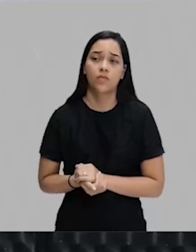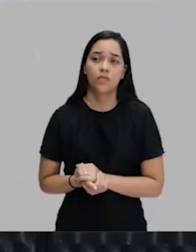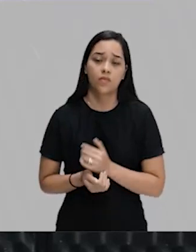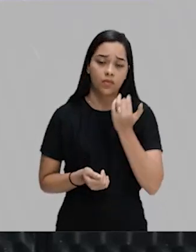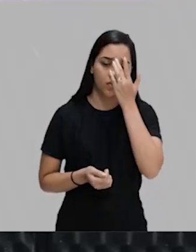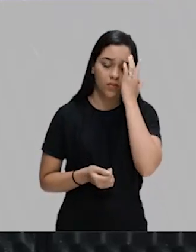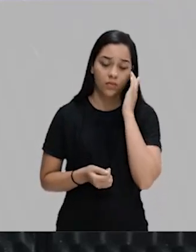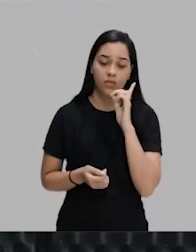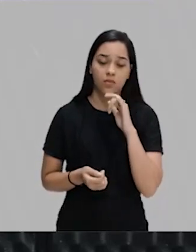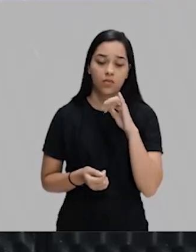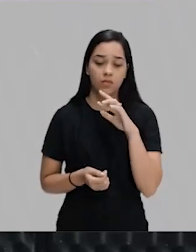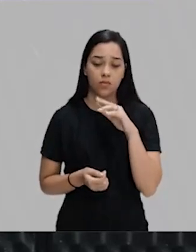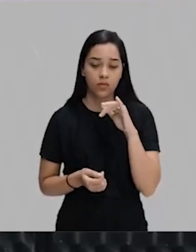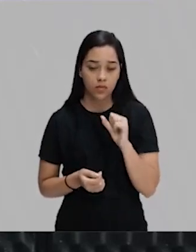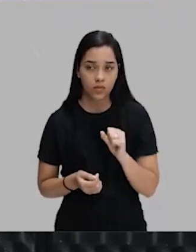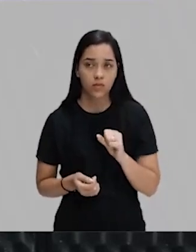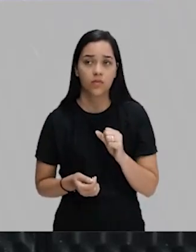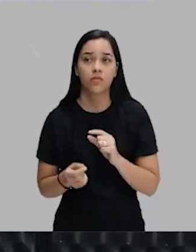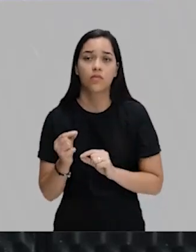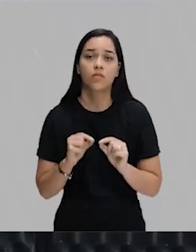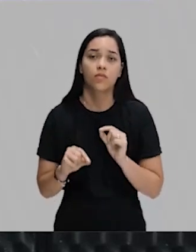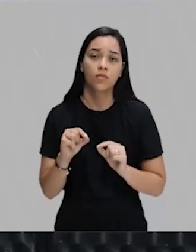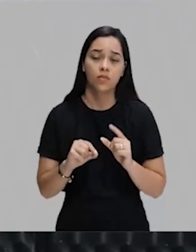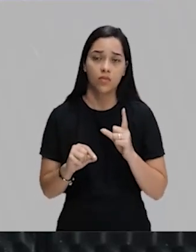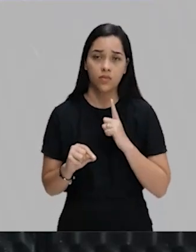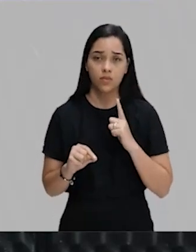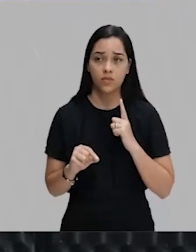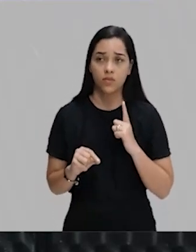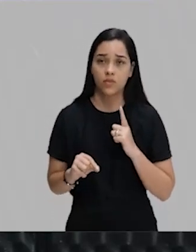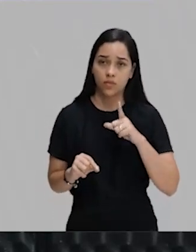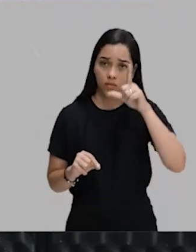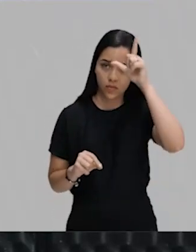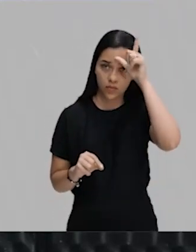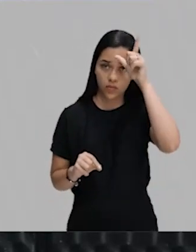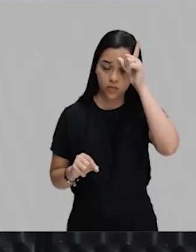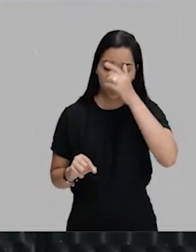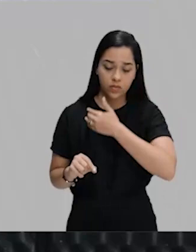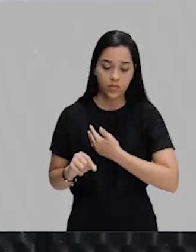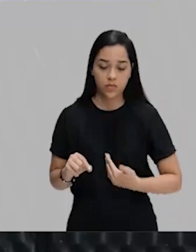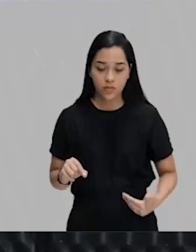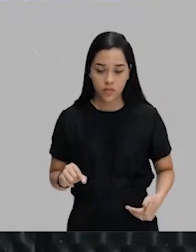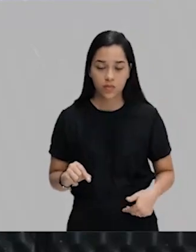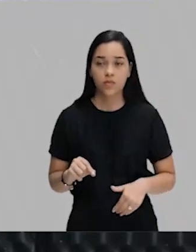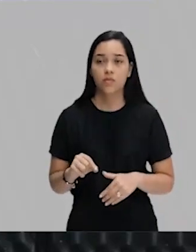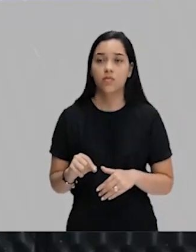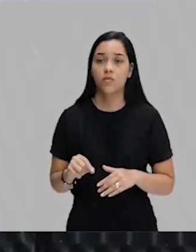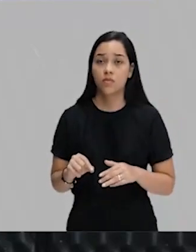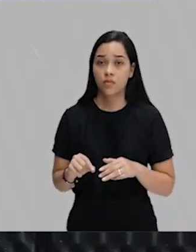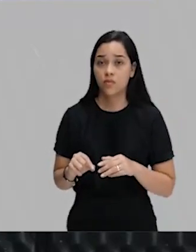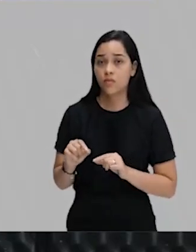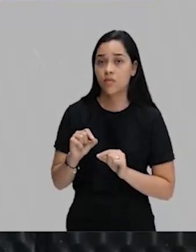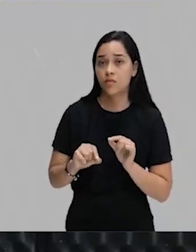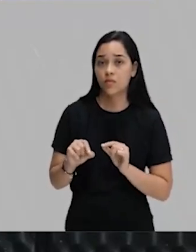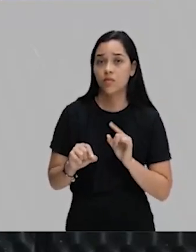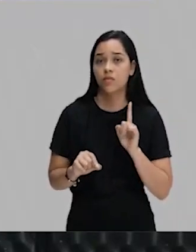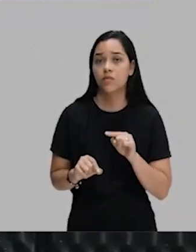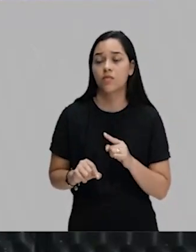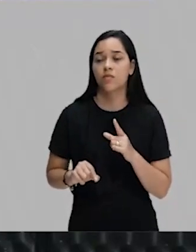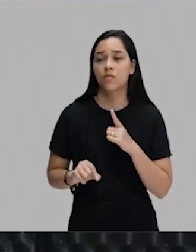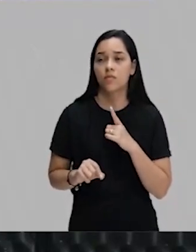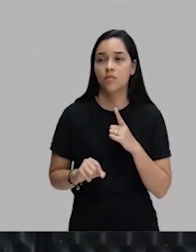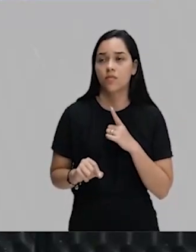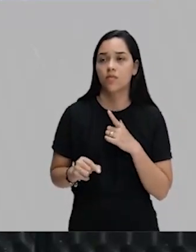liberais e conservadores pelo cargo de presidente do Conselho de Ministros, que seria, na verdade,